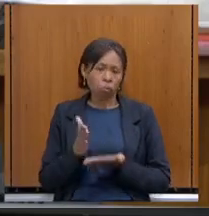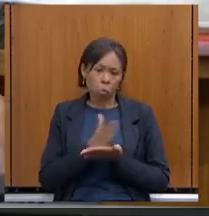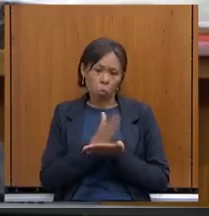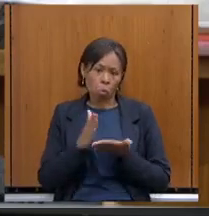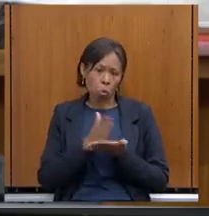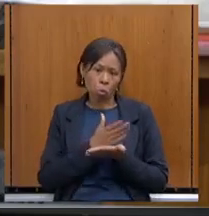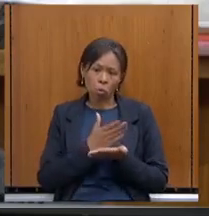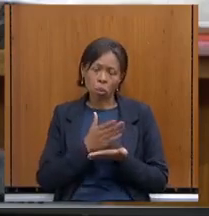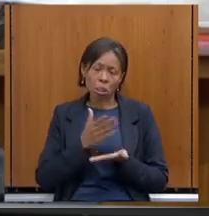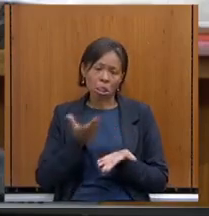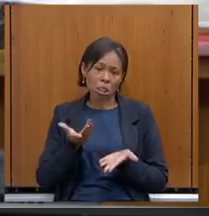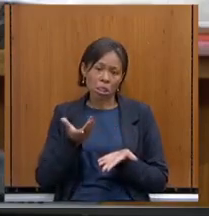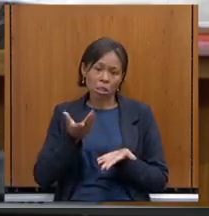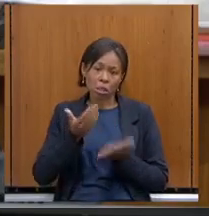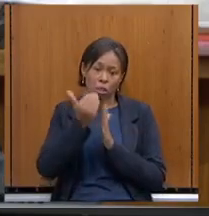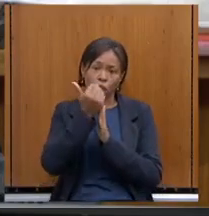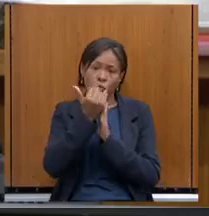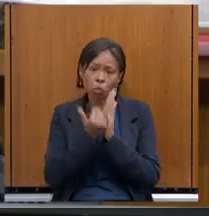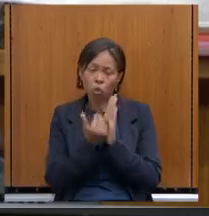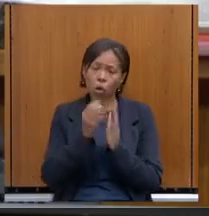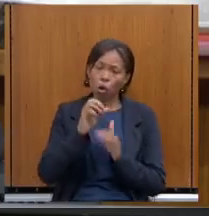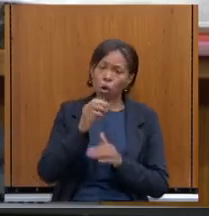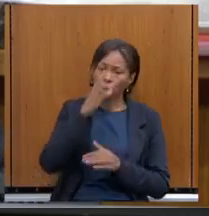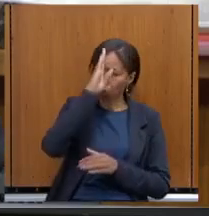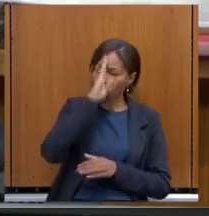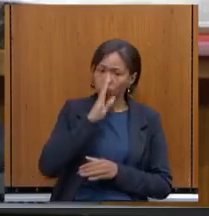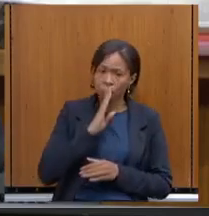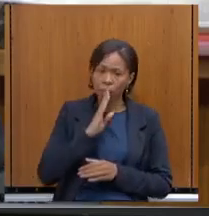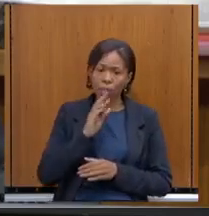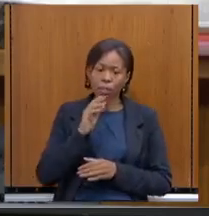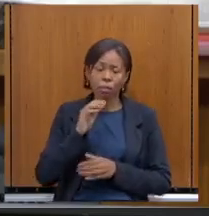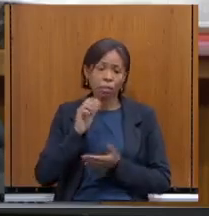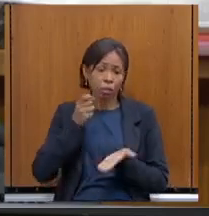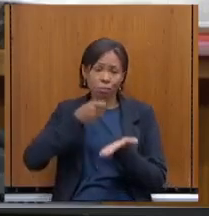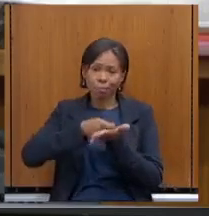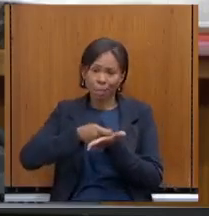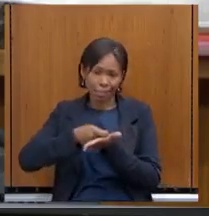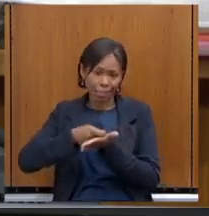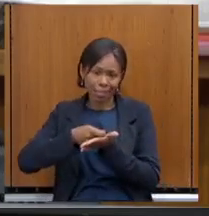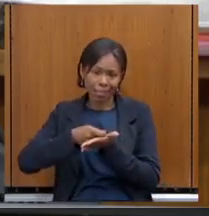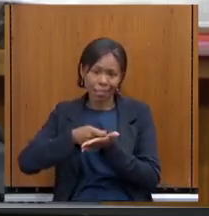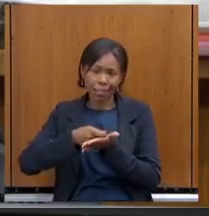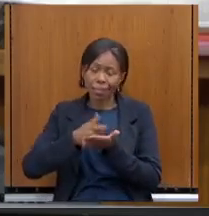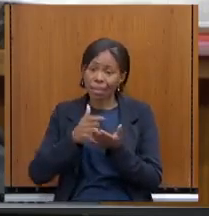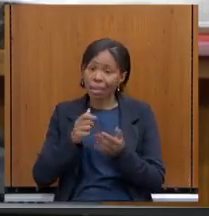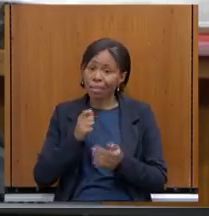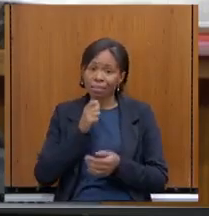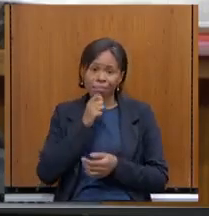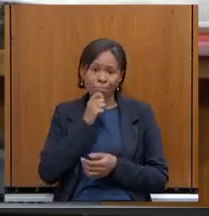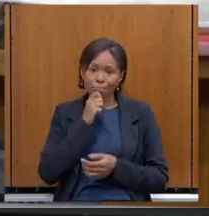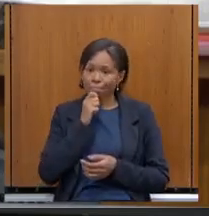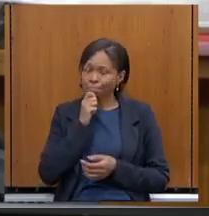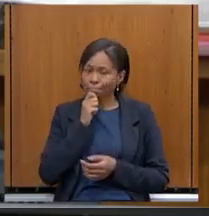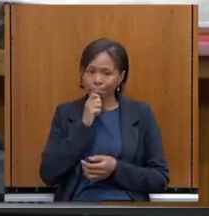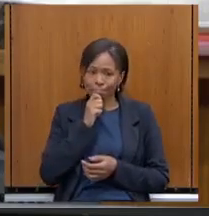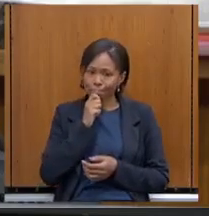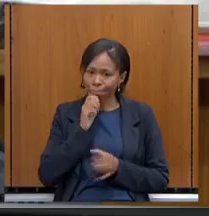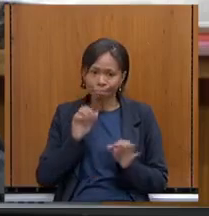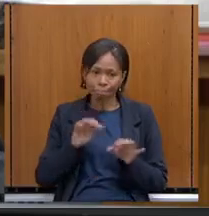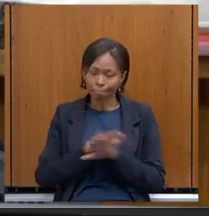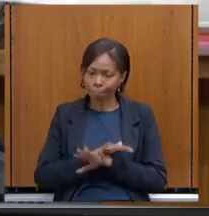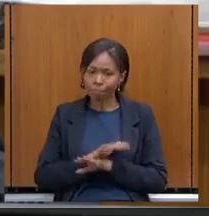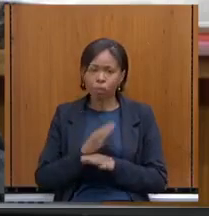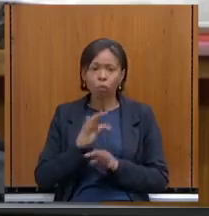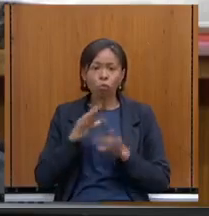porque no regime de reparação fiscal, altera-se as isenções que não estão confasadas. Todas as isenções fiscais, todos os